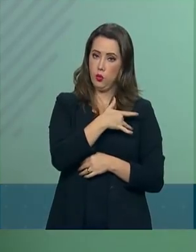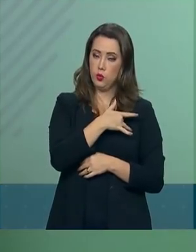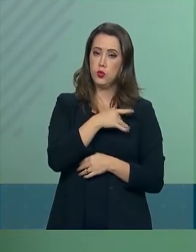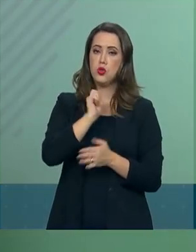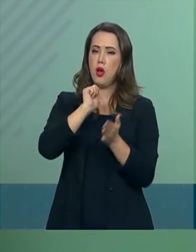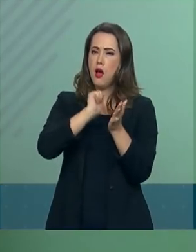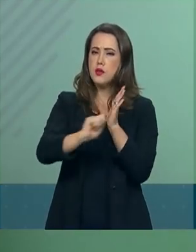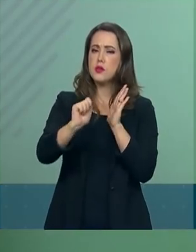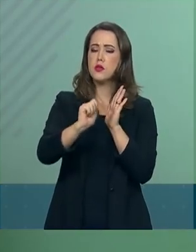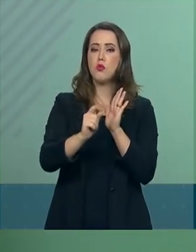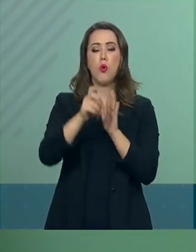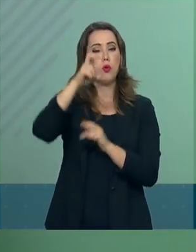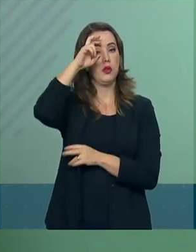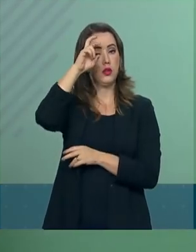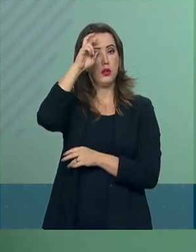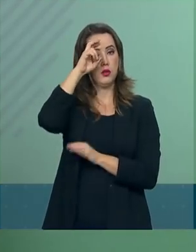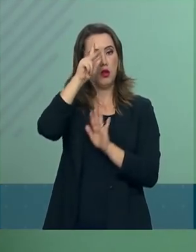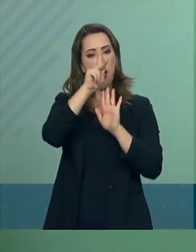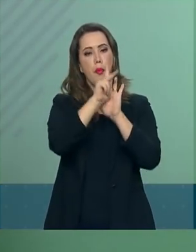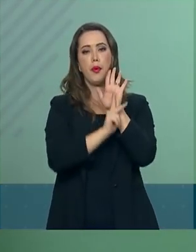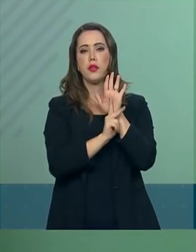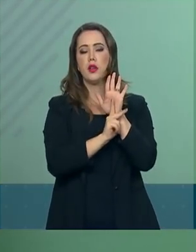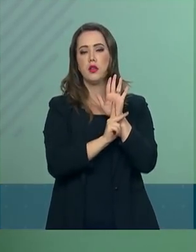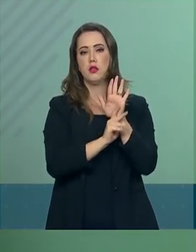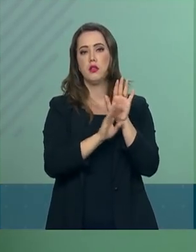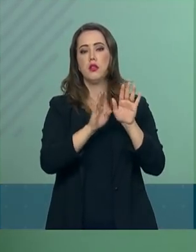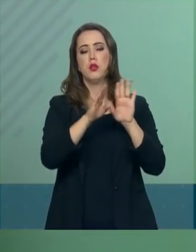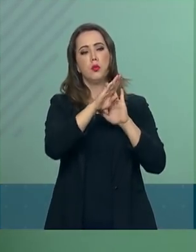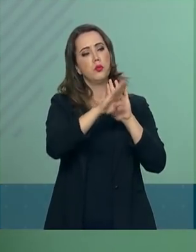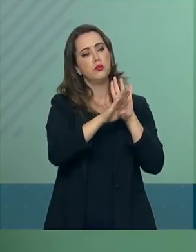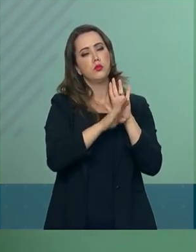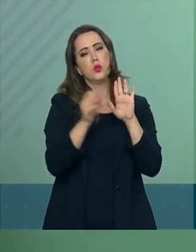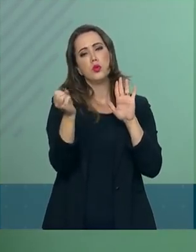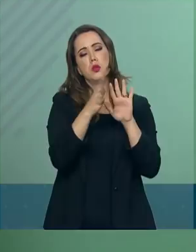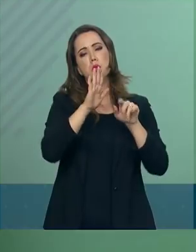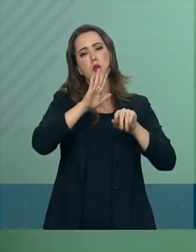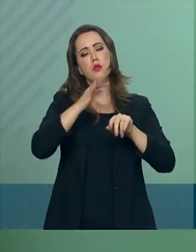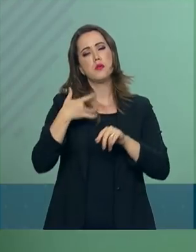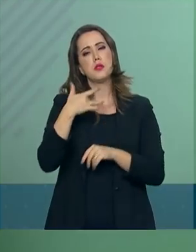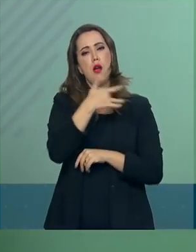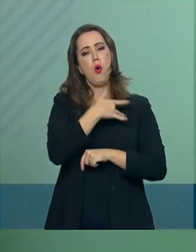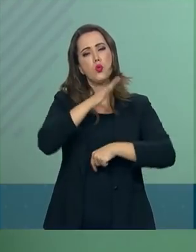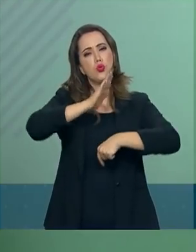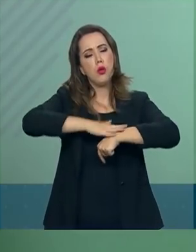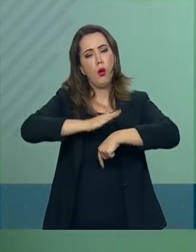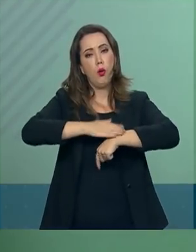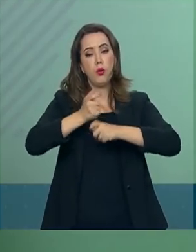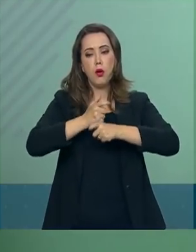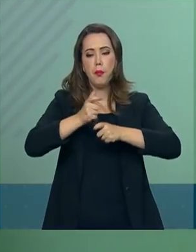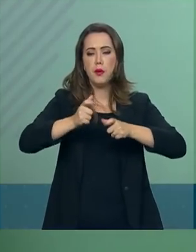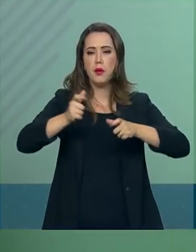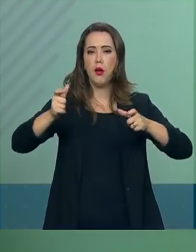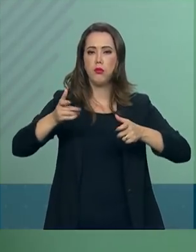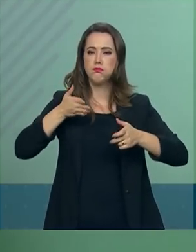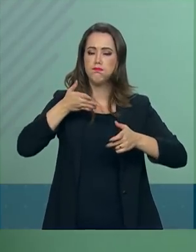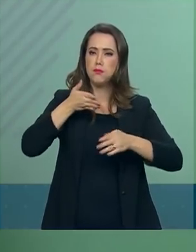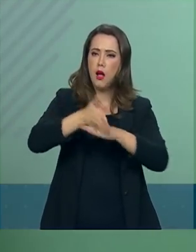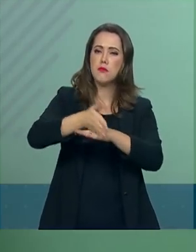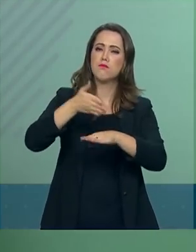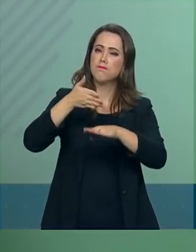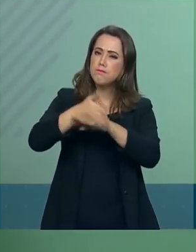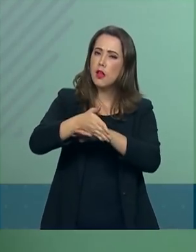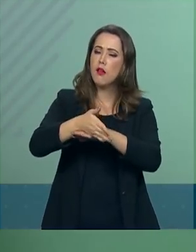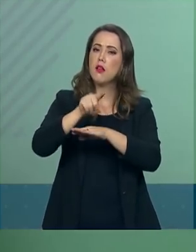a portaria do programa Saúde na Hora, que tem os objetivos de ampliar o acesso aos